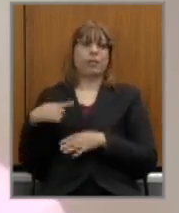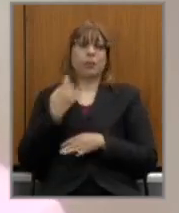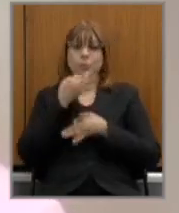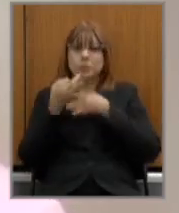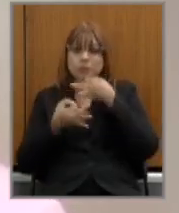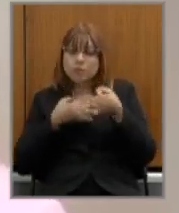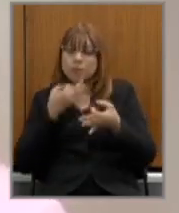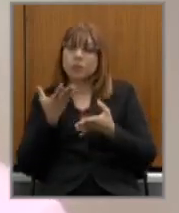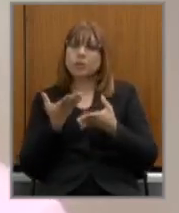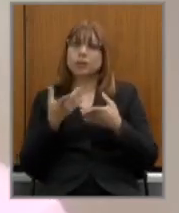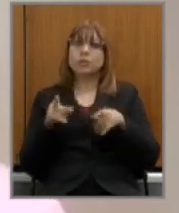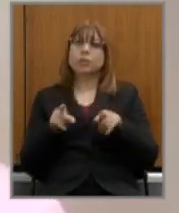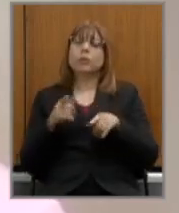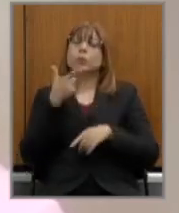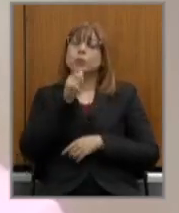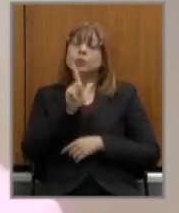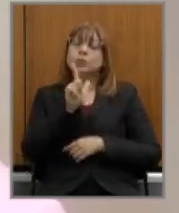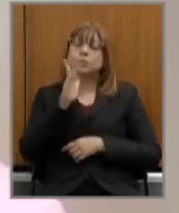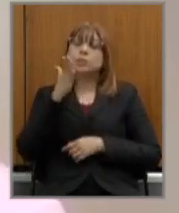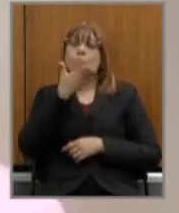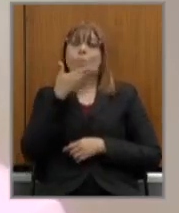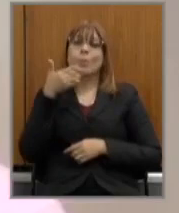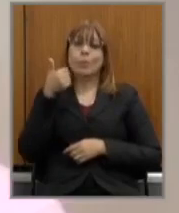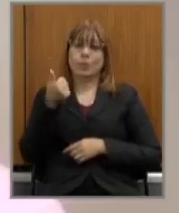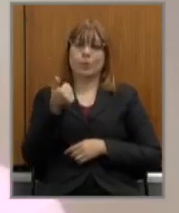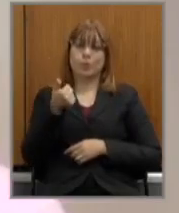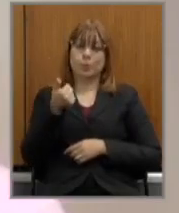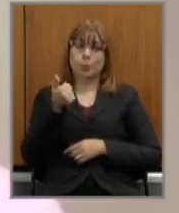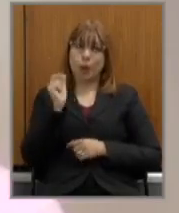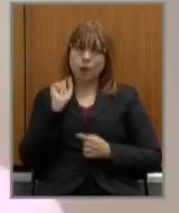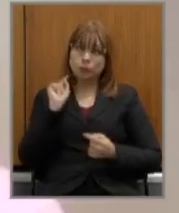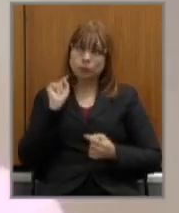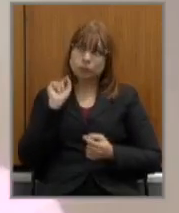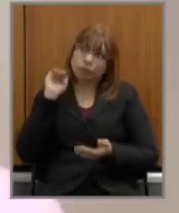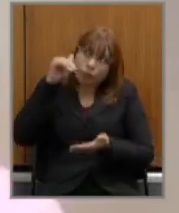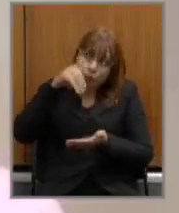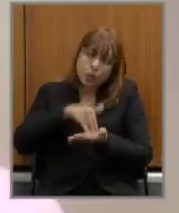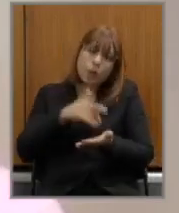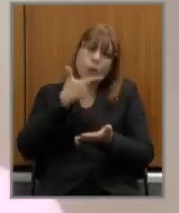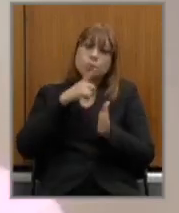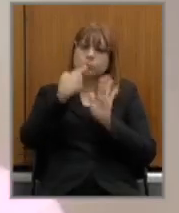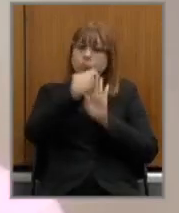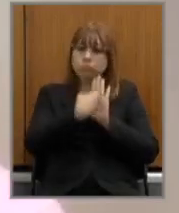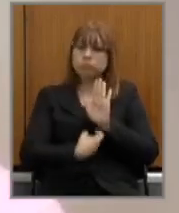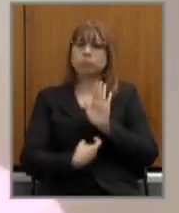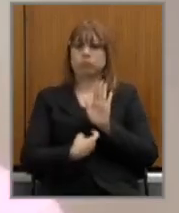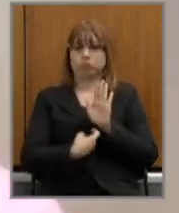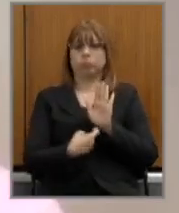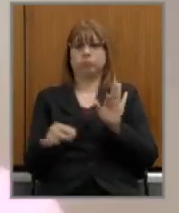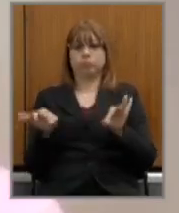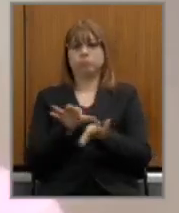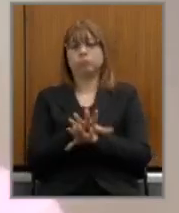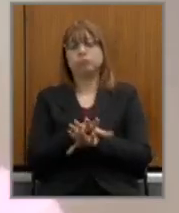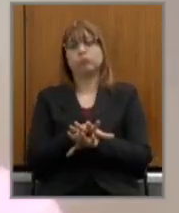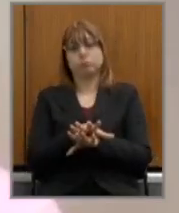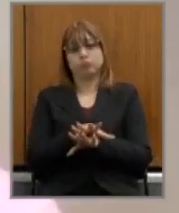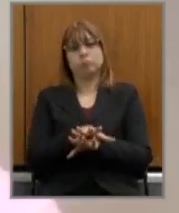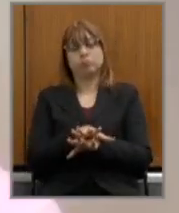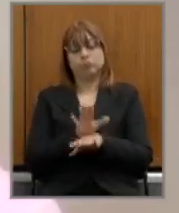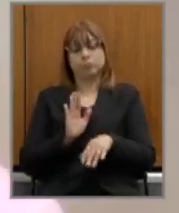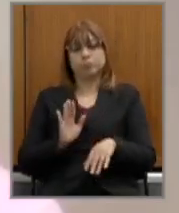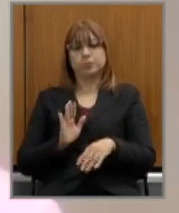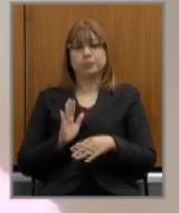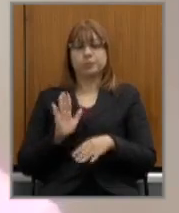gente consiga encontrar melhorias e chegarmos a um texto que possa contemplar né da melhor forma possível